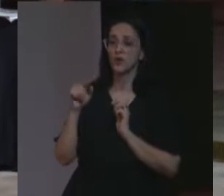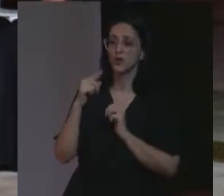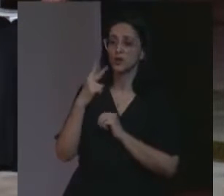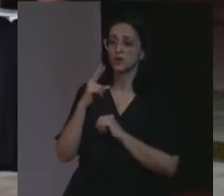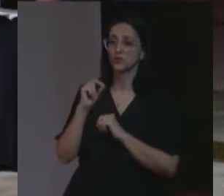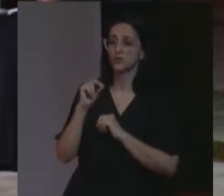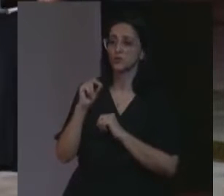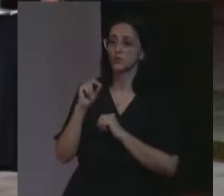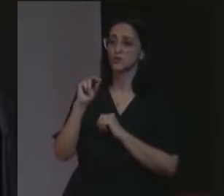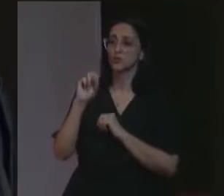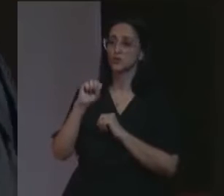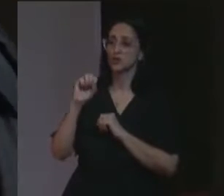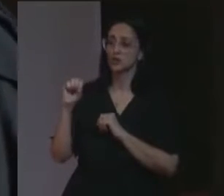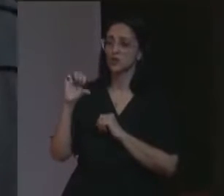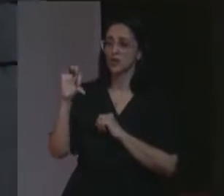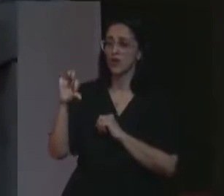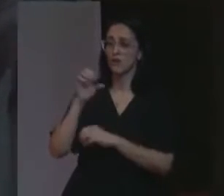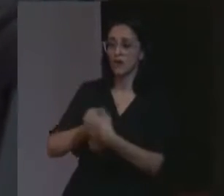1956.